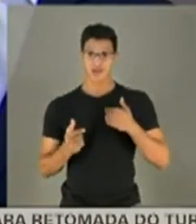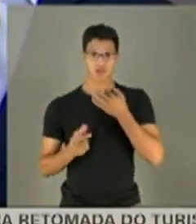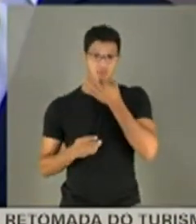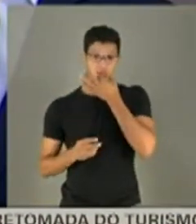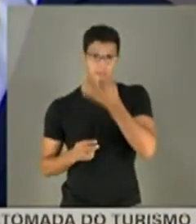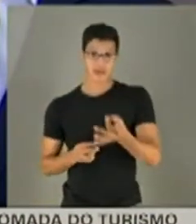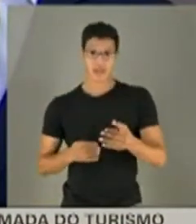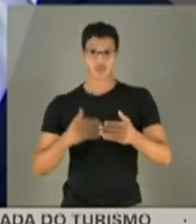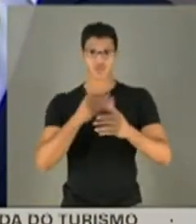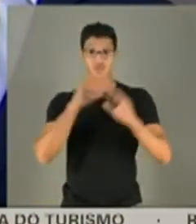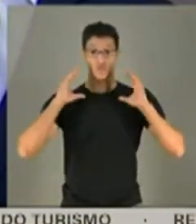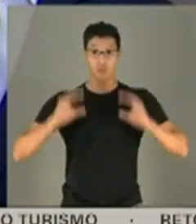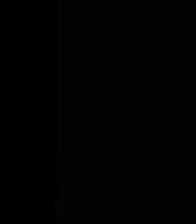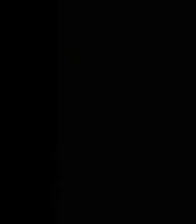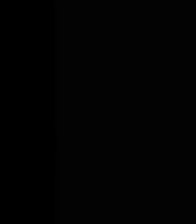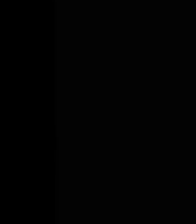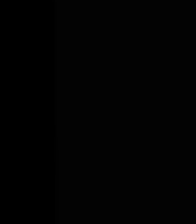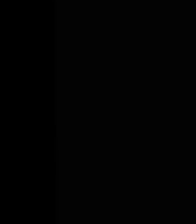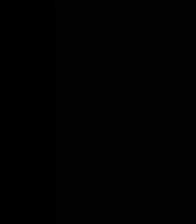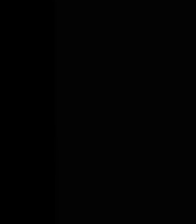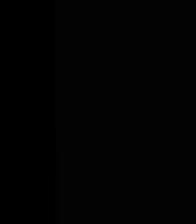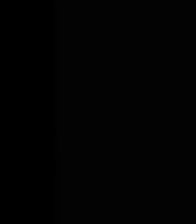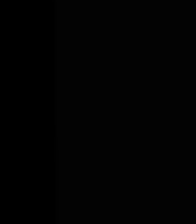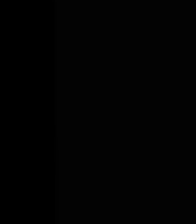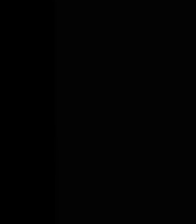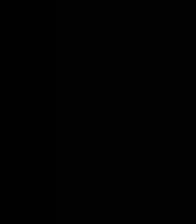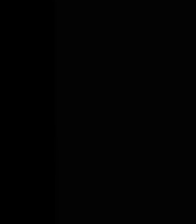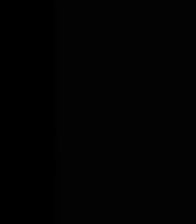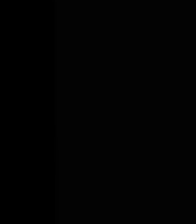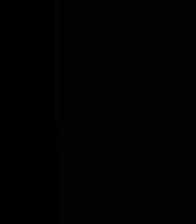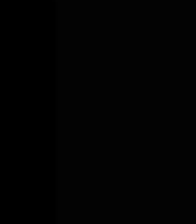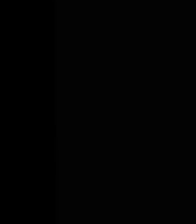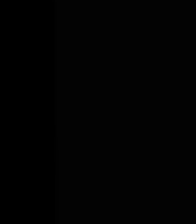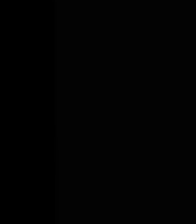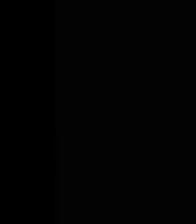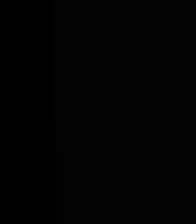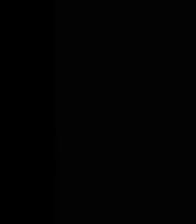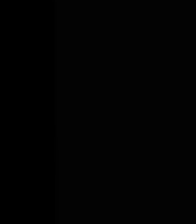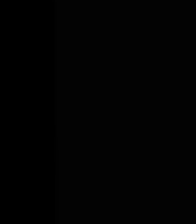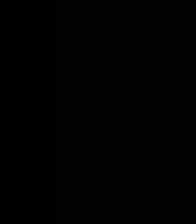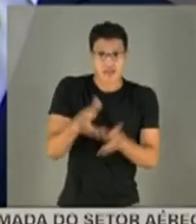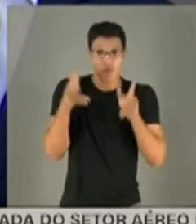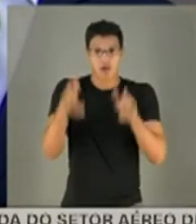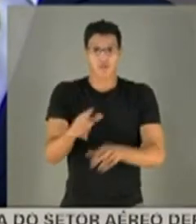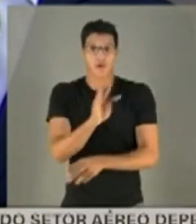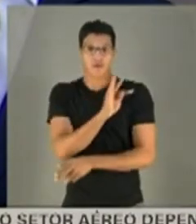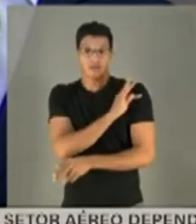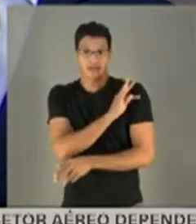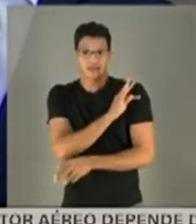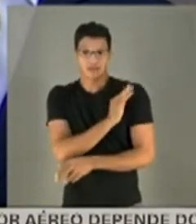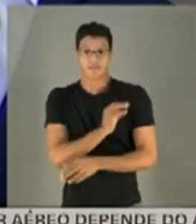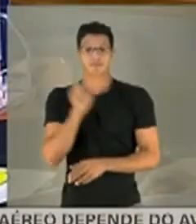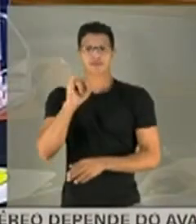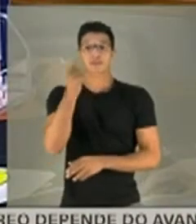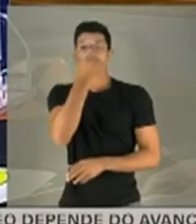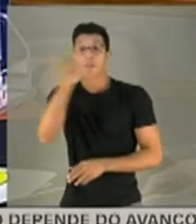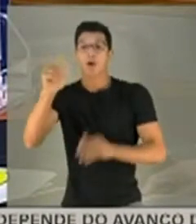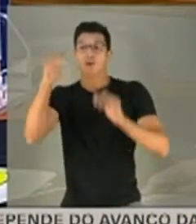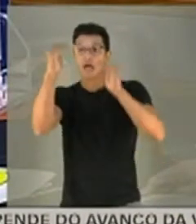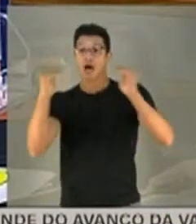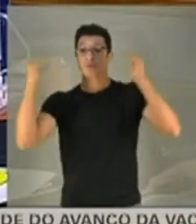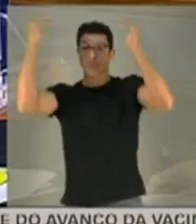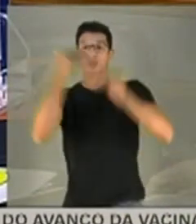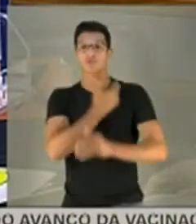no comportamento do presidente da República. Corte rápido. Faca. É tramontina. Se uma outra autoridade pública assim